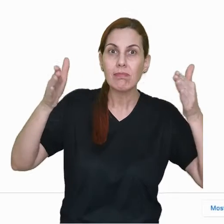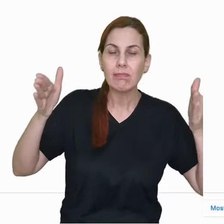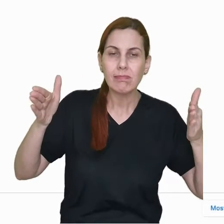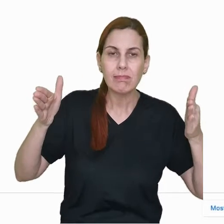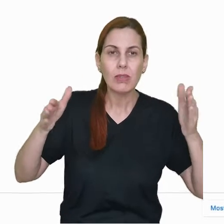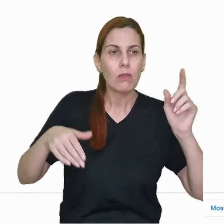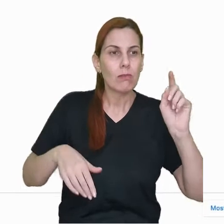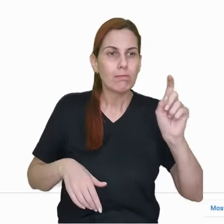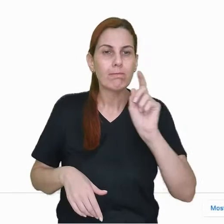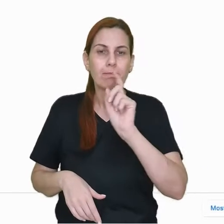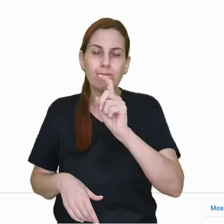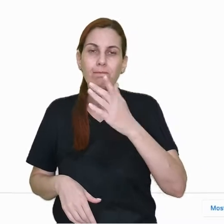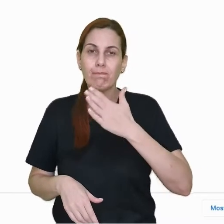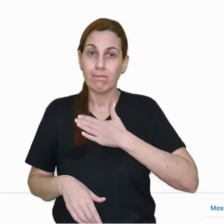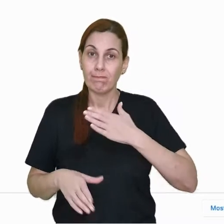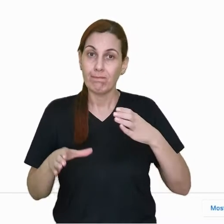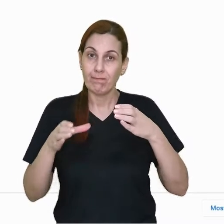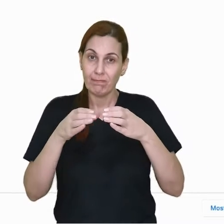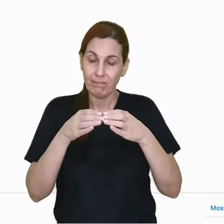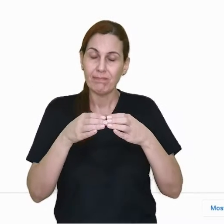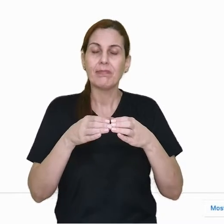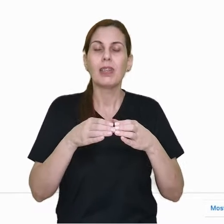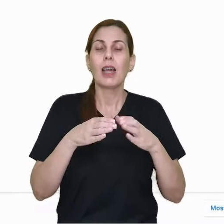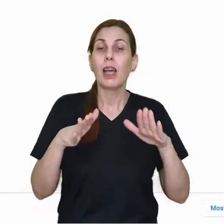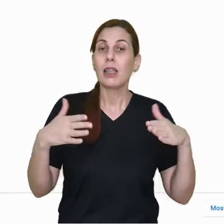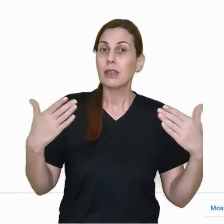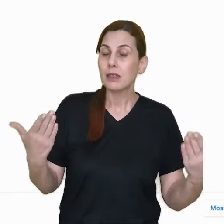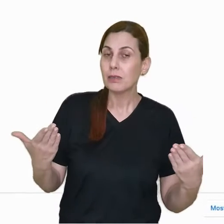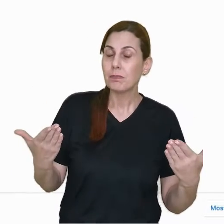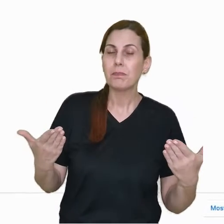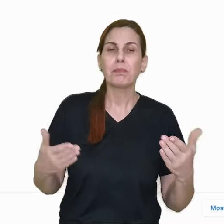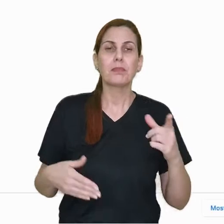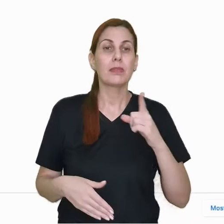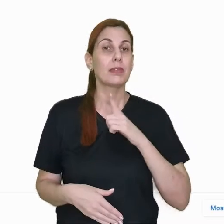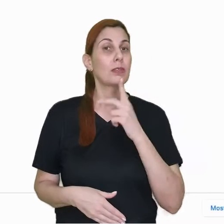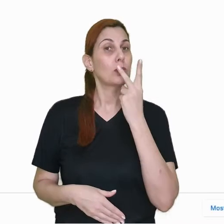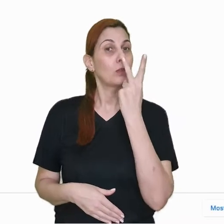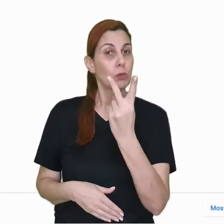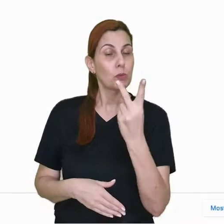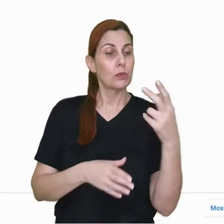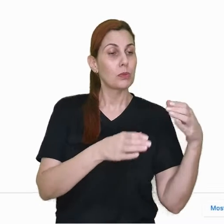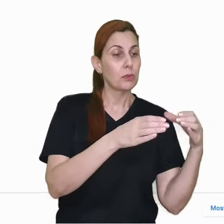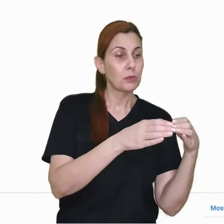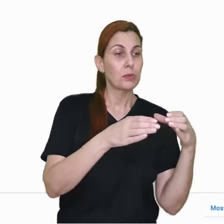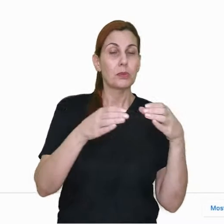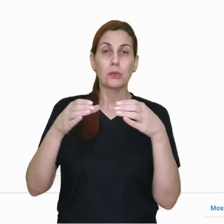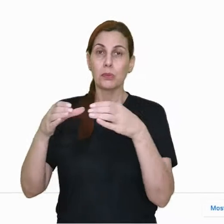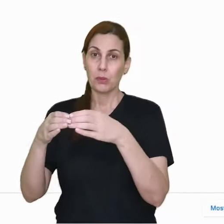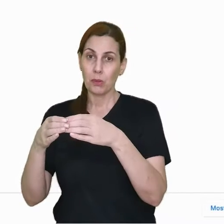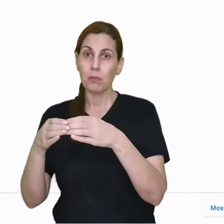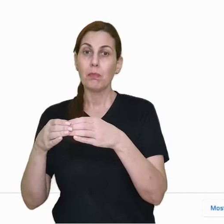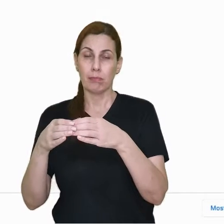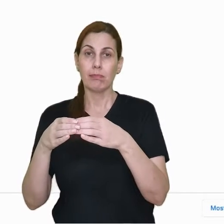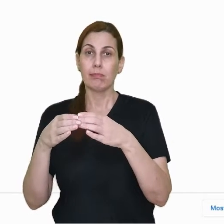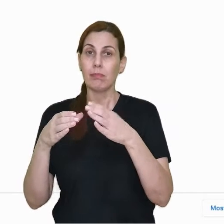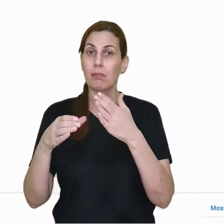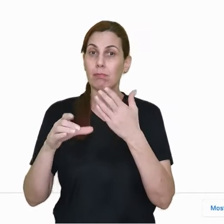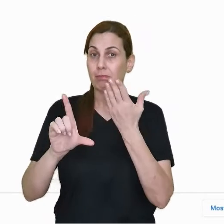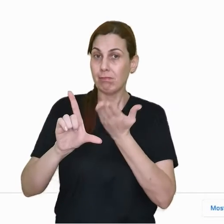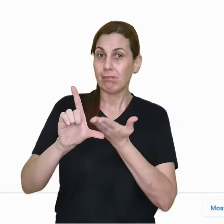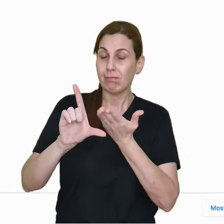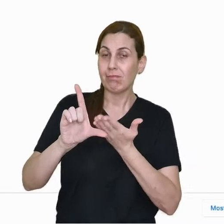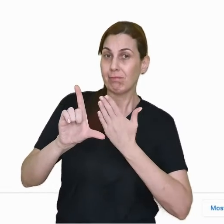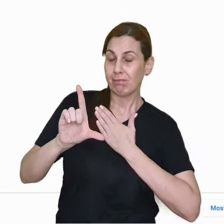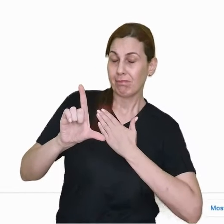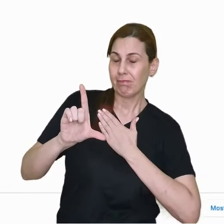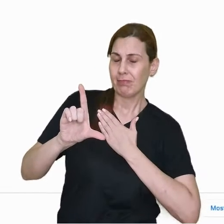clicar aqui nas minhas turmas, tá? Estou aqui e eu tenho duas turmas aqui no meu Google Sala de Aula,